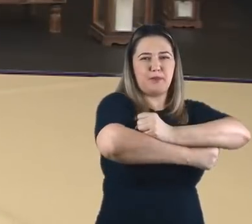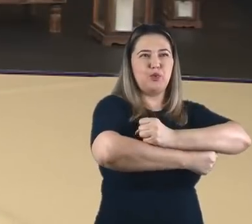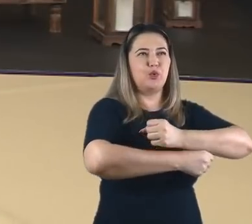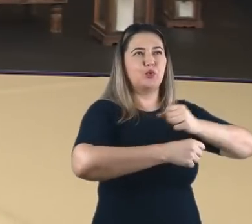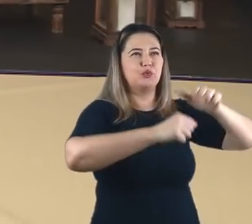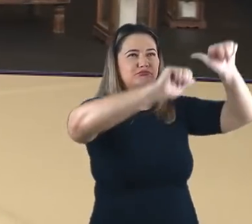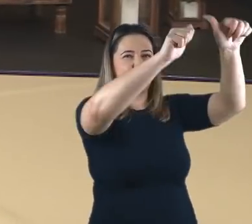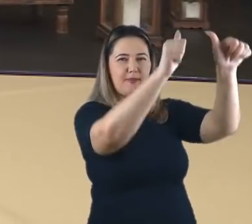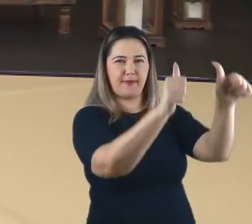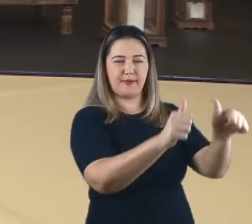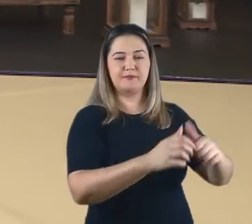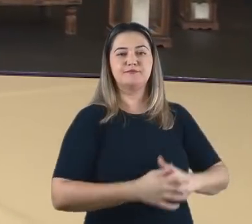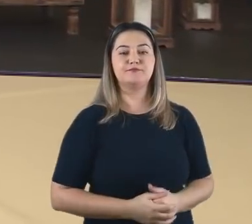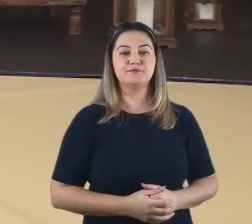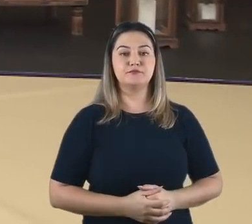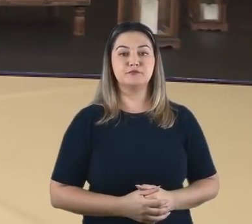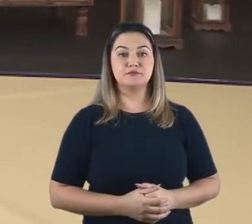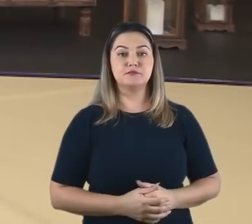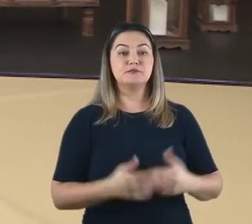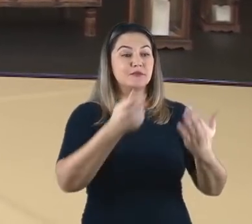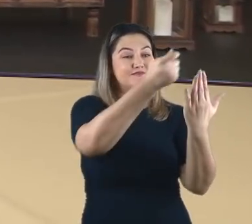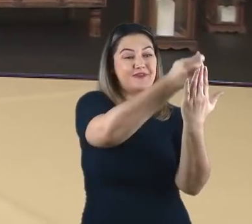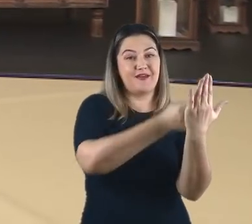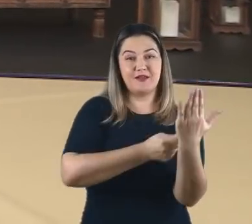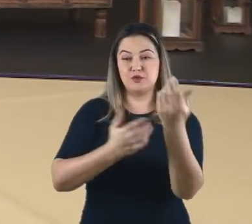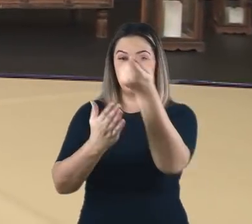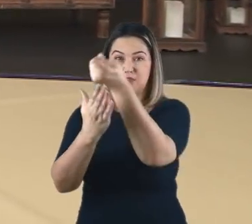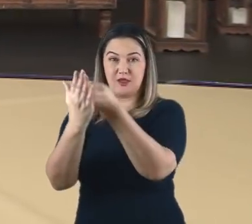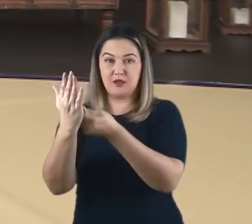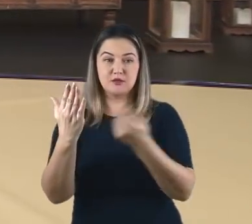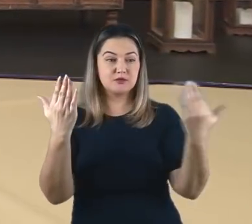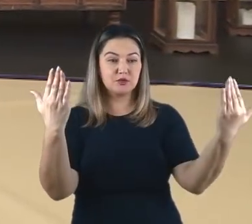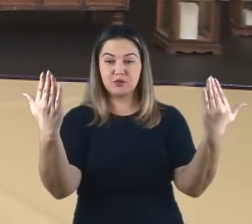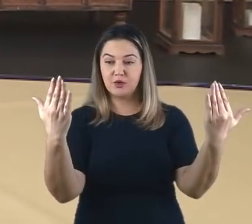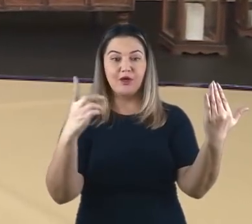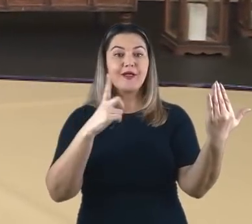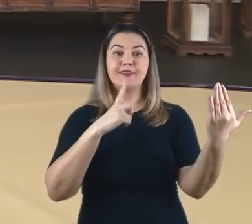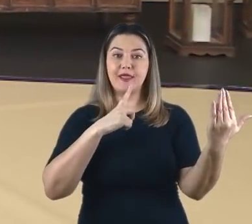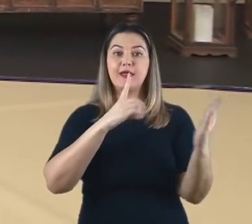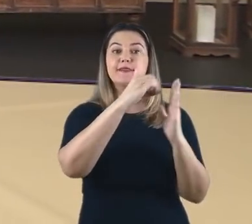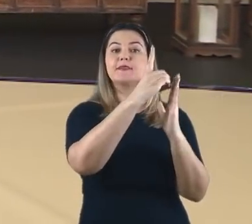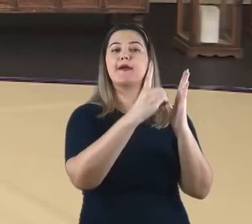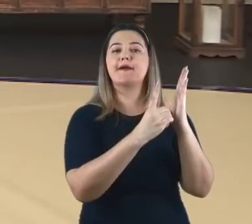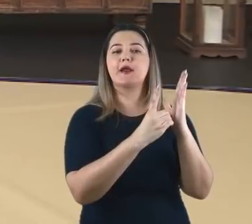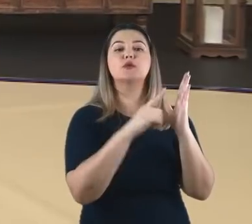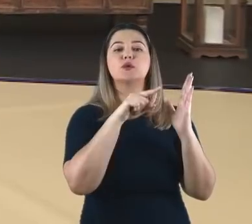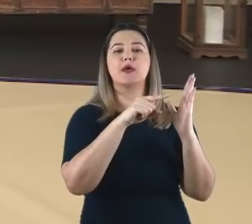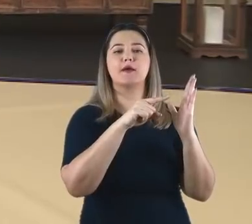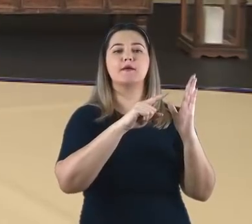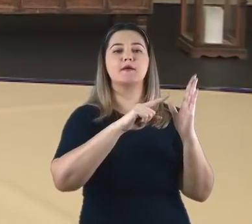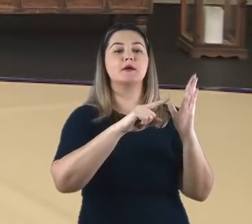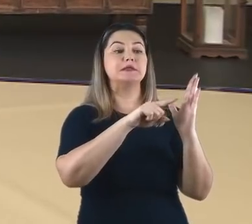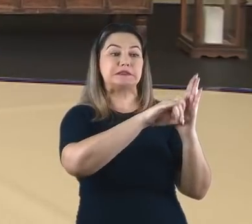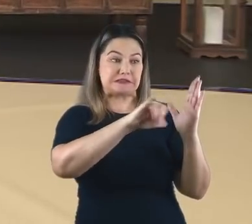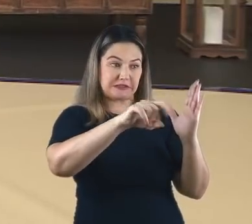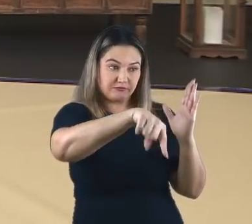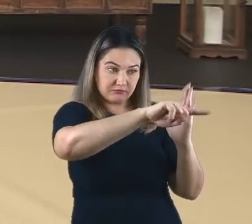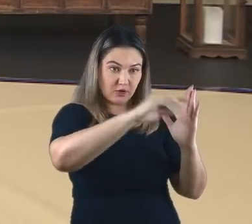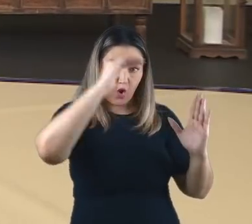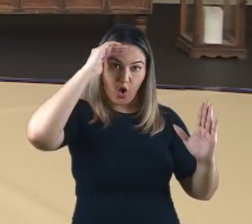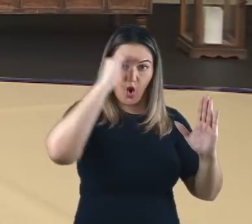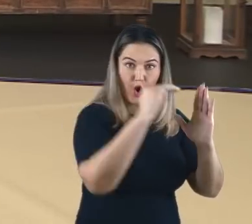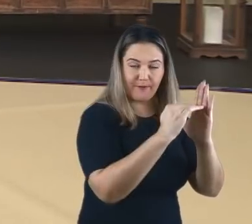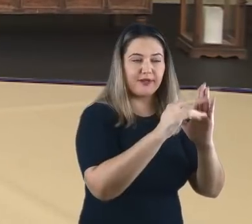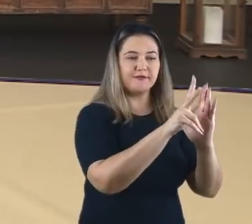ambos os textos de Daniel e Apocalipse pronunciam um decreto de morte sobre aqueles que se recusassem a seguir na